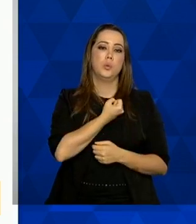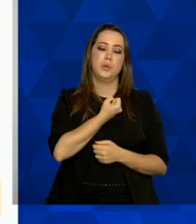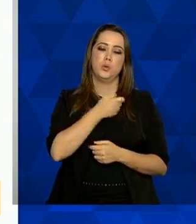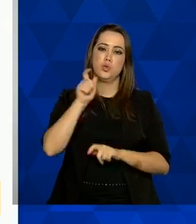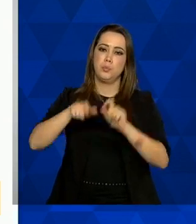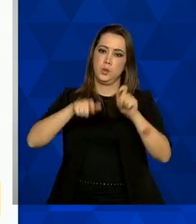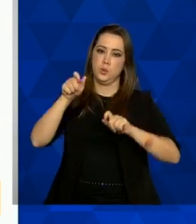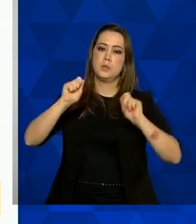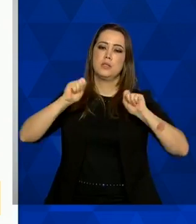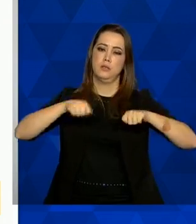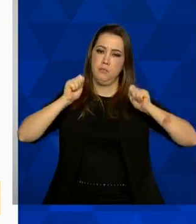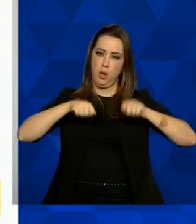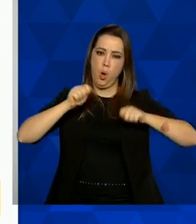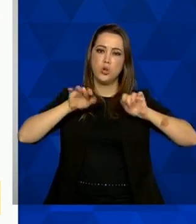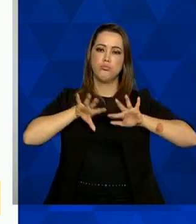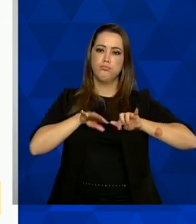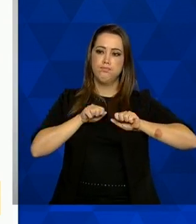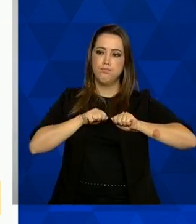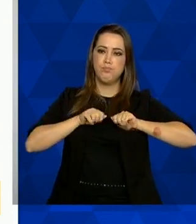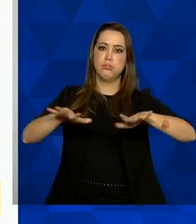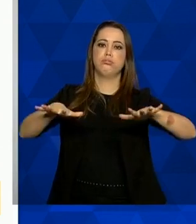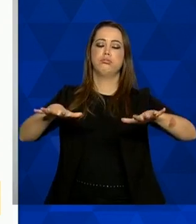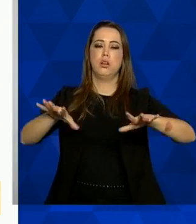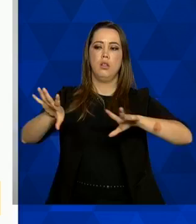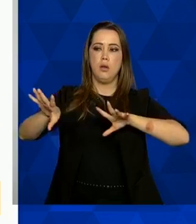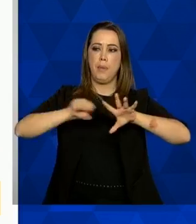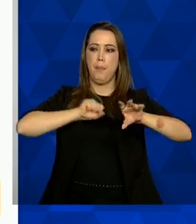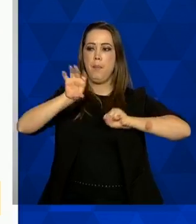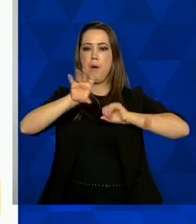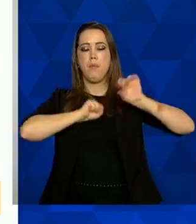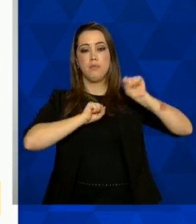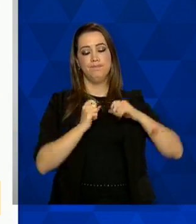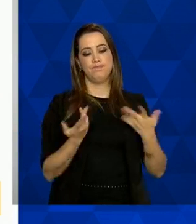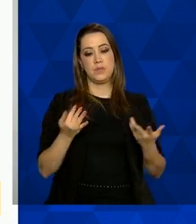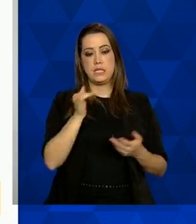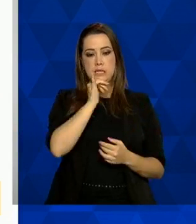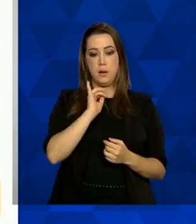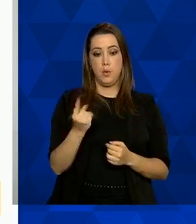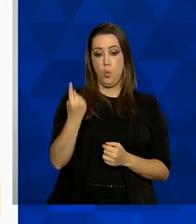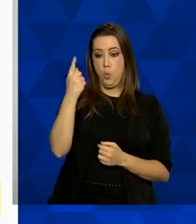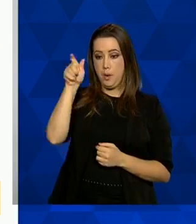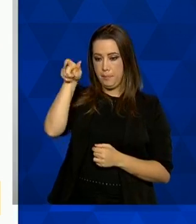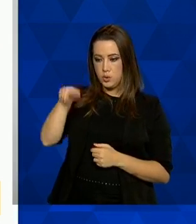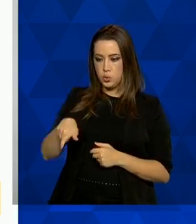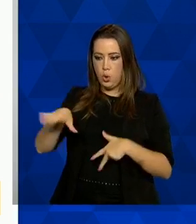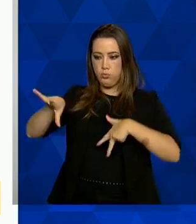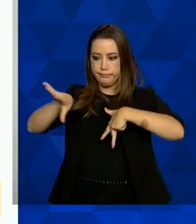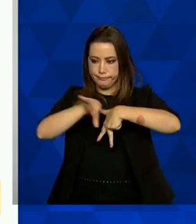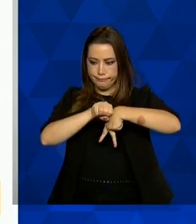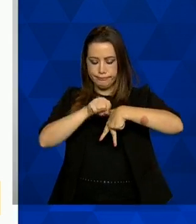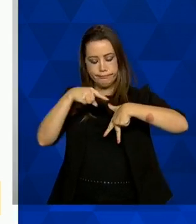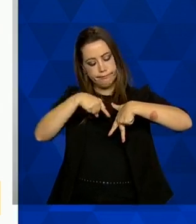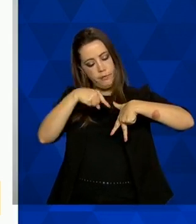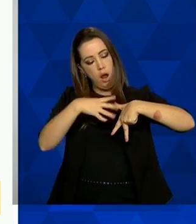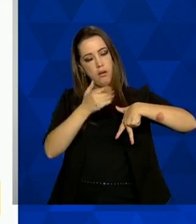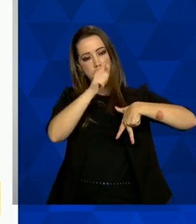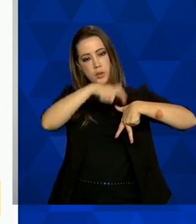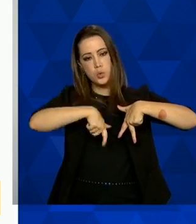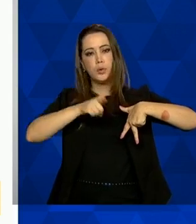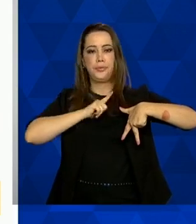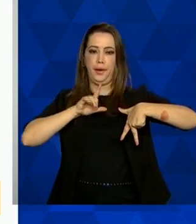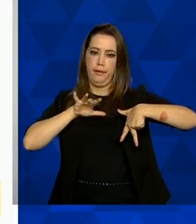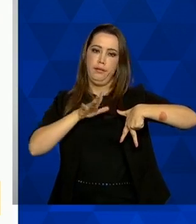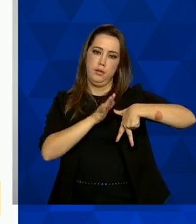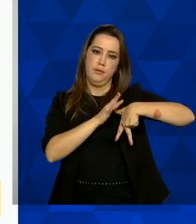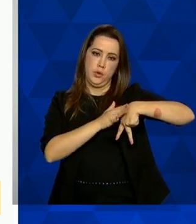que possam ser infectadas a partir do contato de uma pessoa com uma única pessoa esse número de reprodução ele é importante